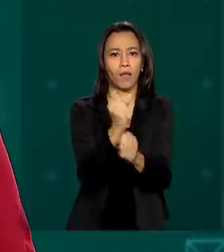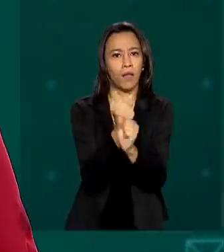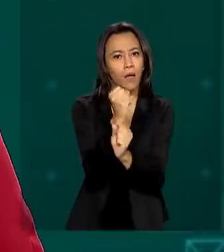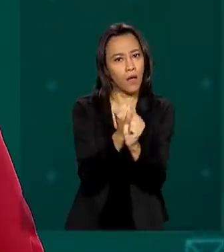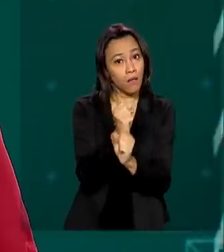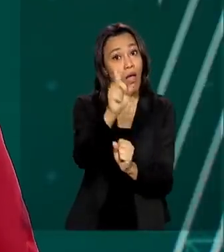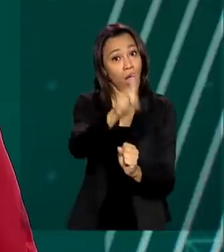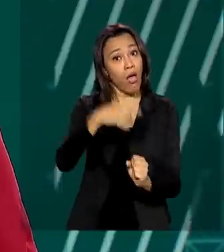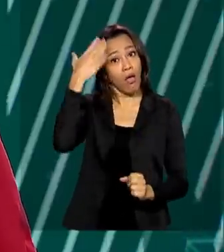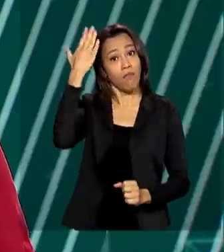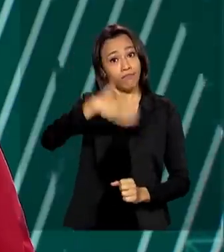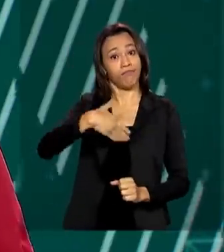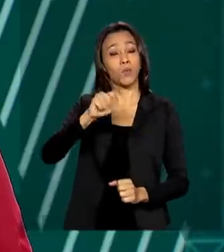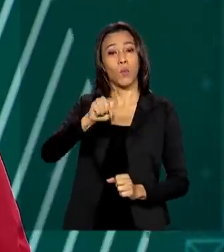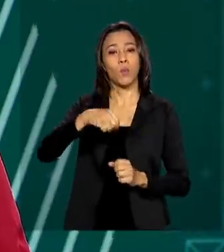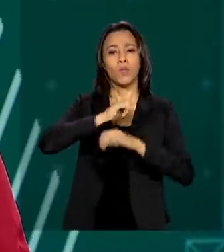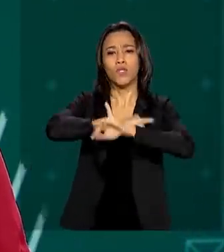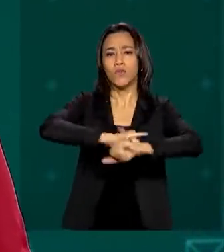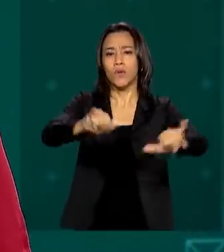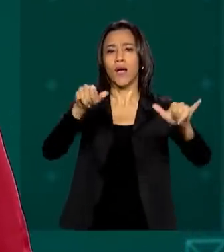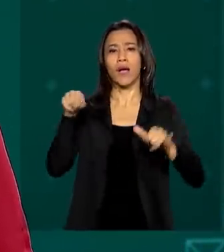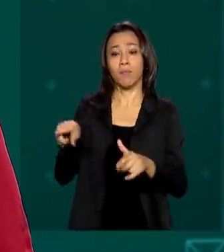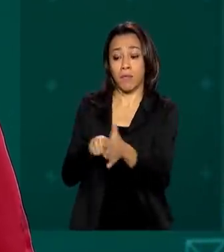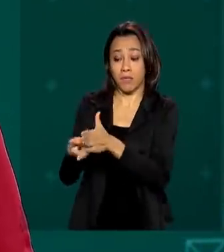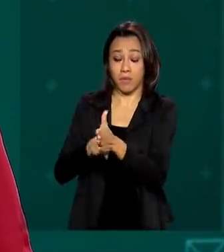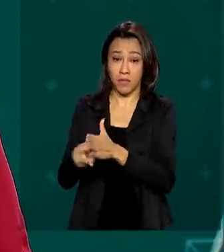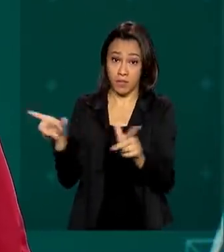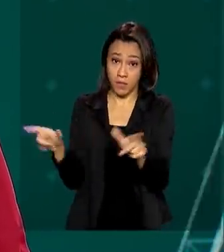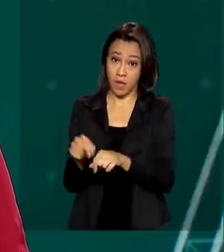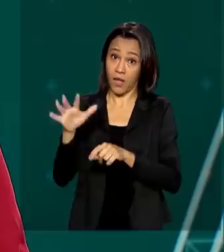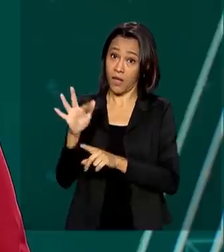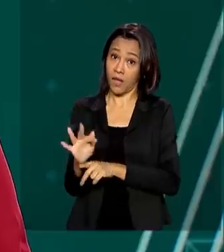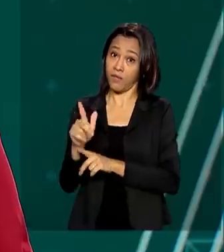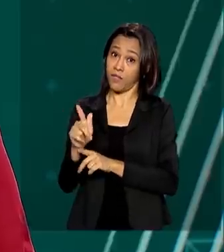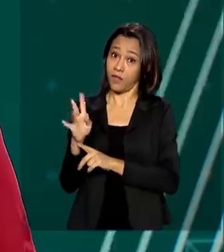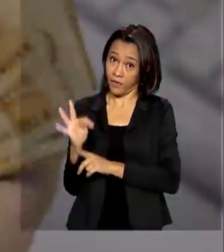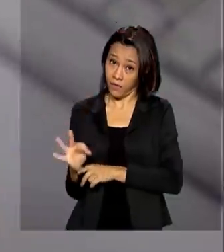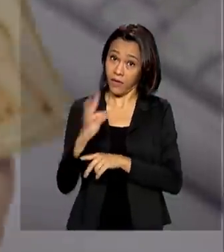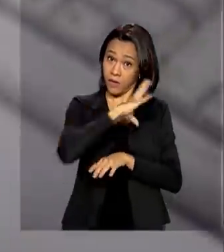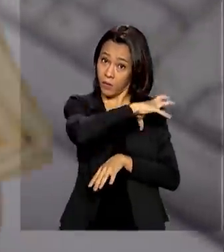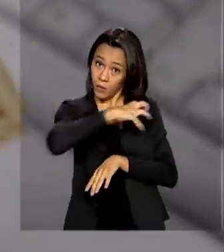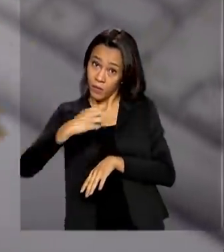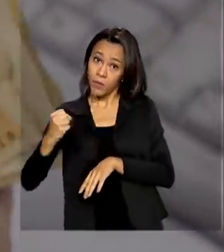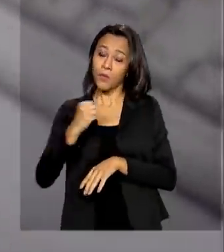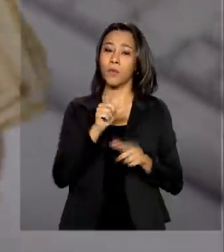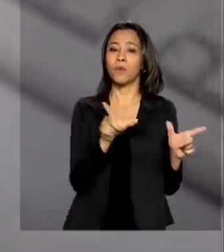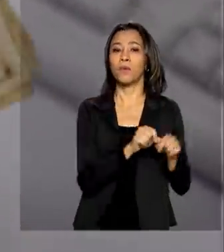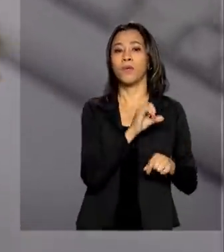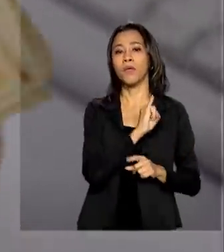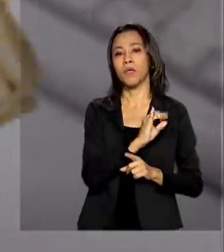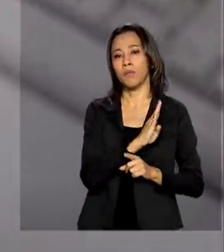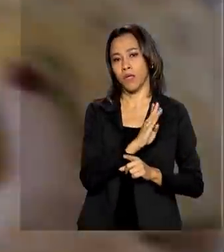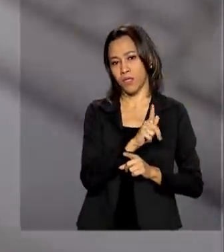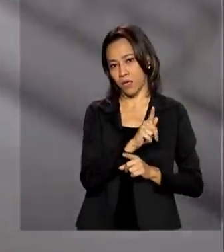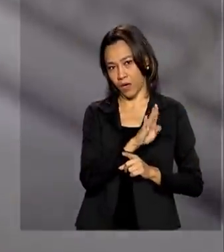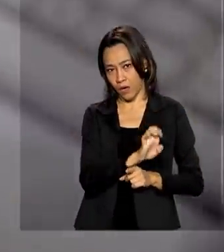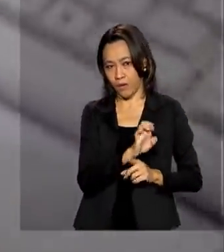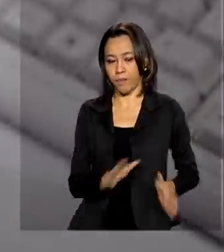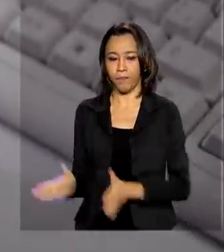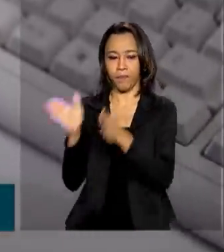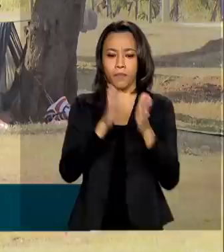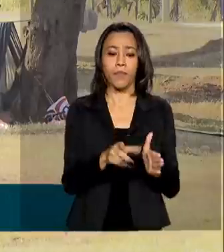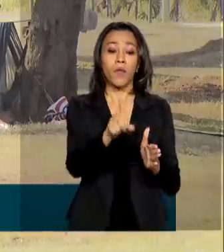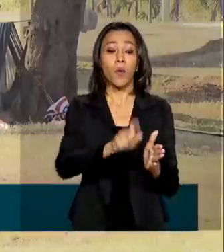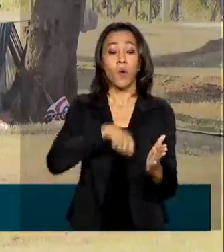que mostra um levantamento da Fundação Getúlio Vargas com base em dados do IBGE. O pagamento do auxílio